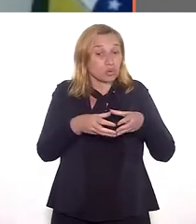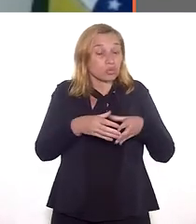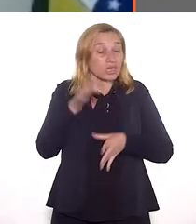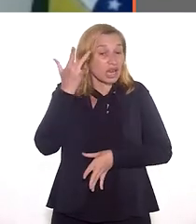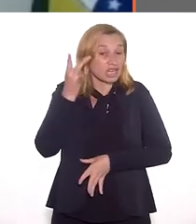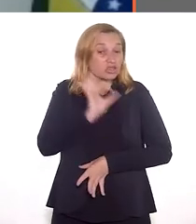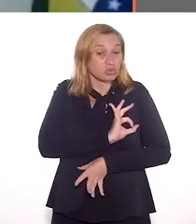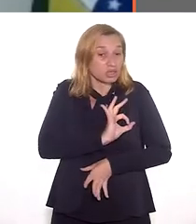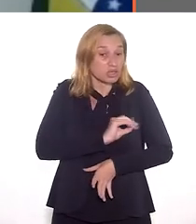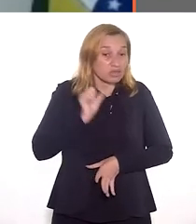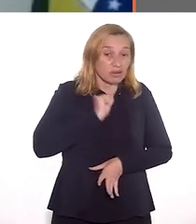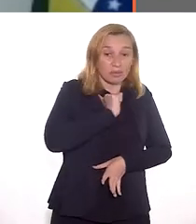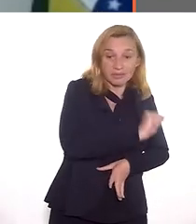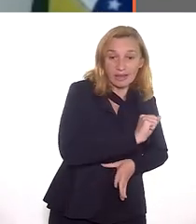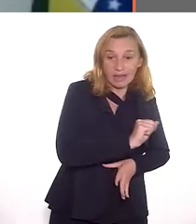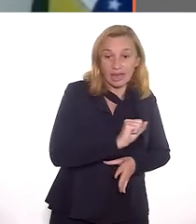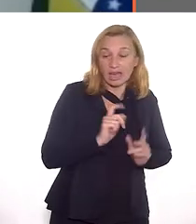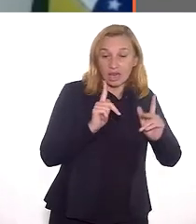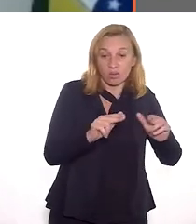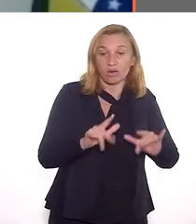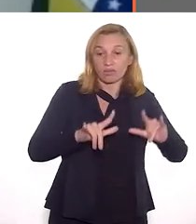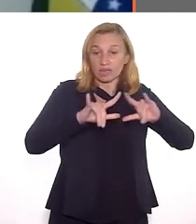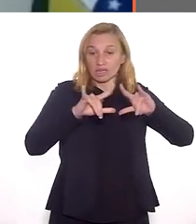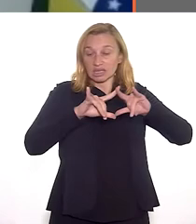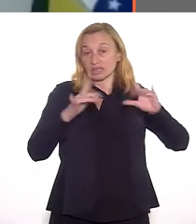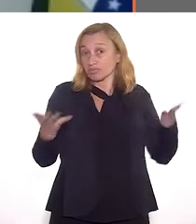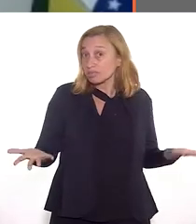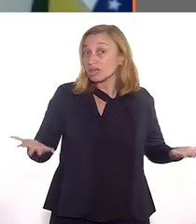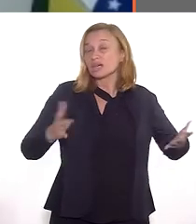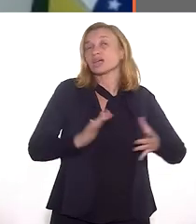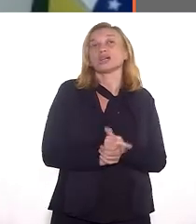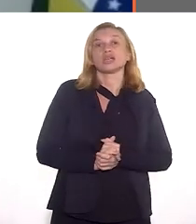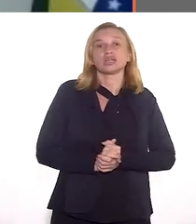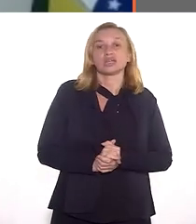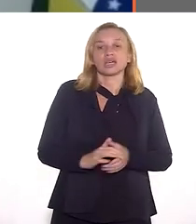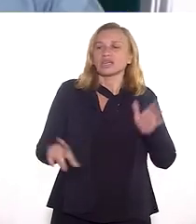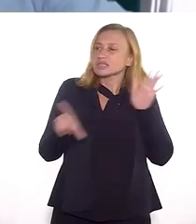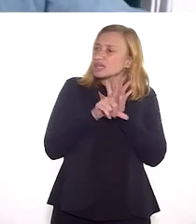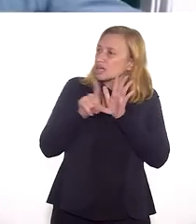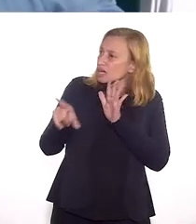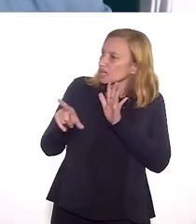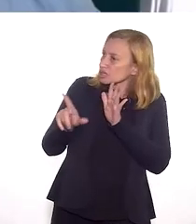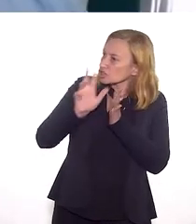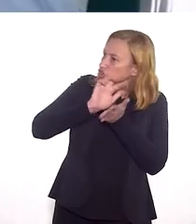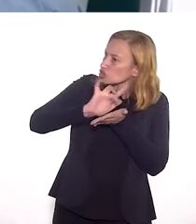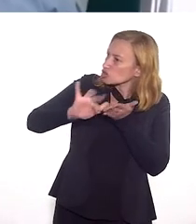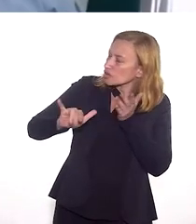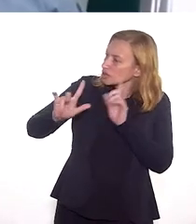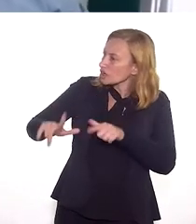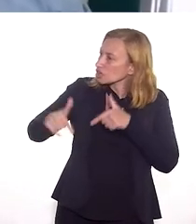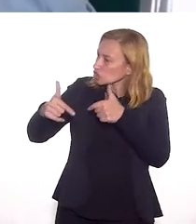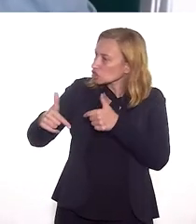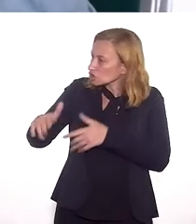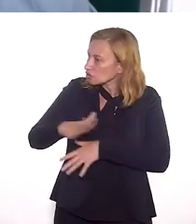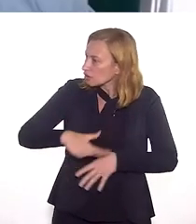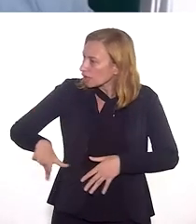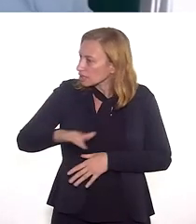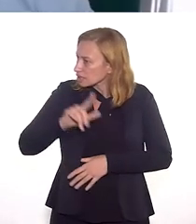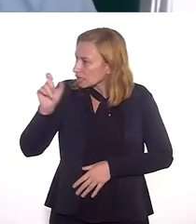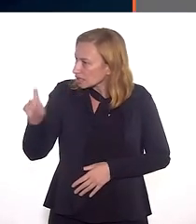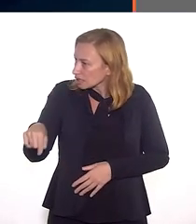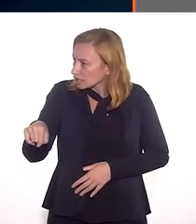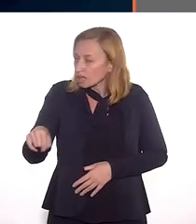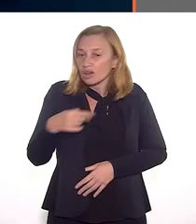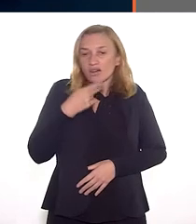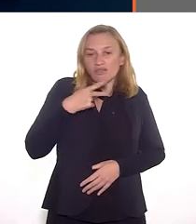turma que acha que a polícia é para matar, que a polícia é uma variação da milícia, que é uma milícia oficial. Essa lei prevê diversas ações